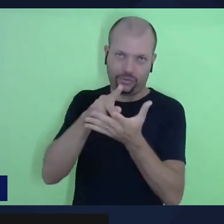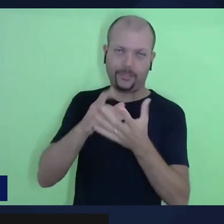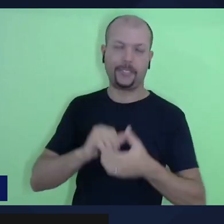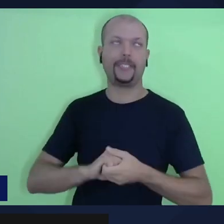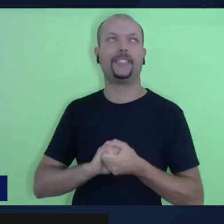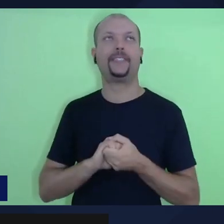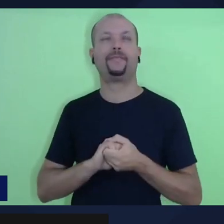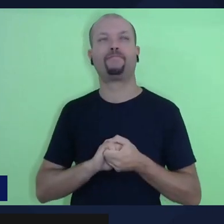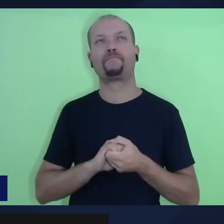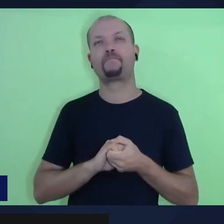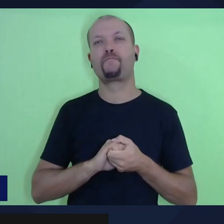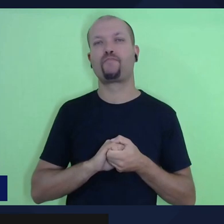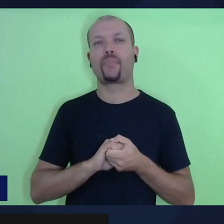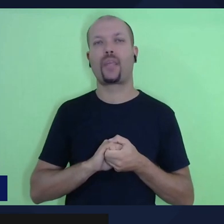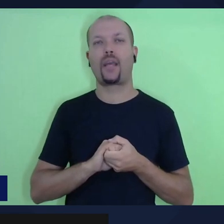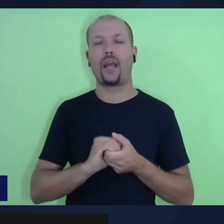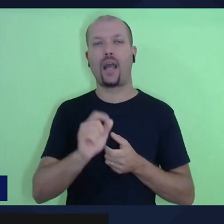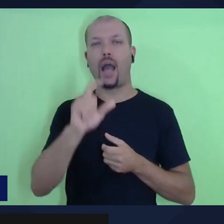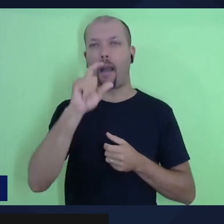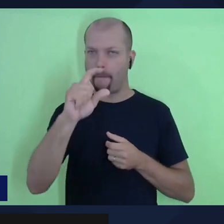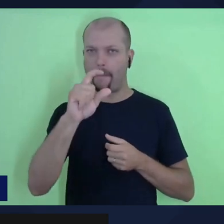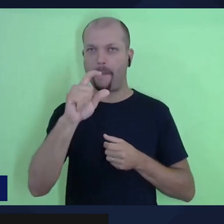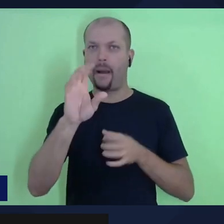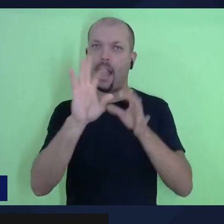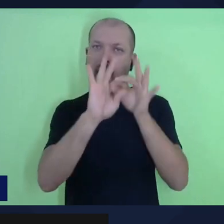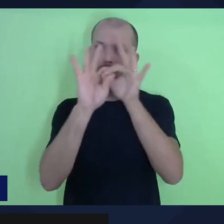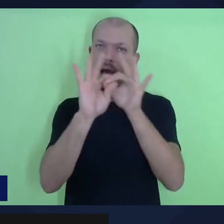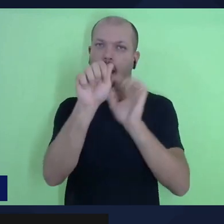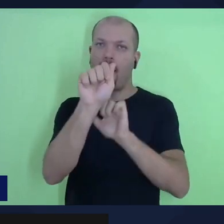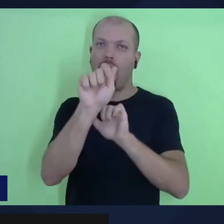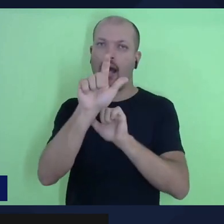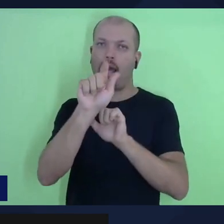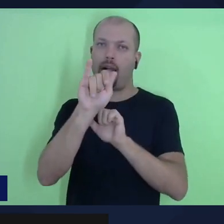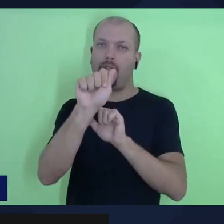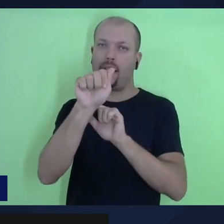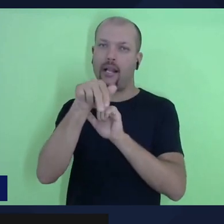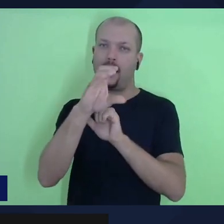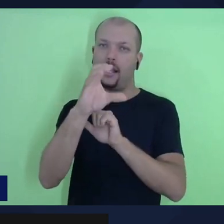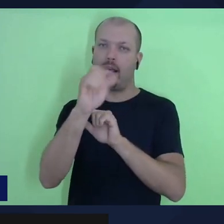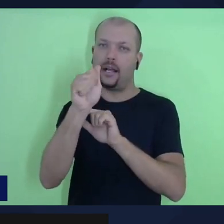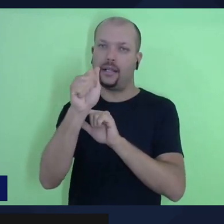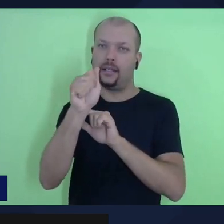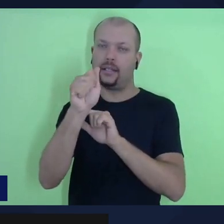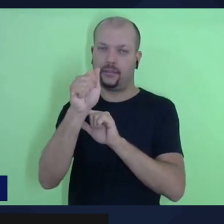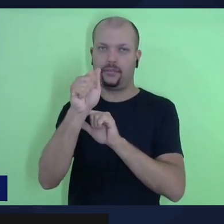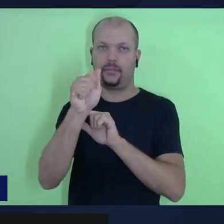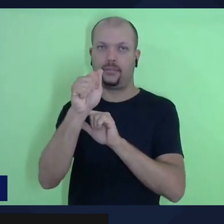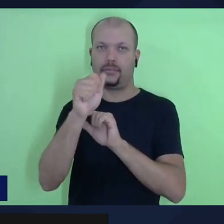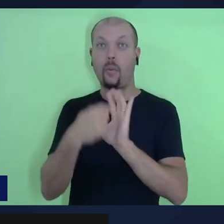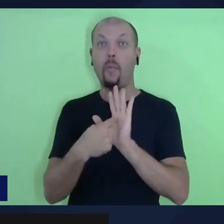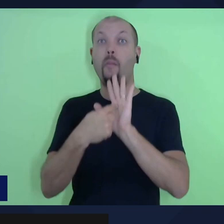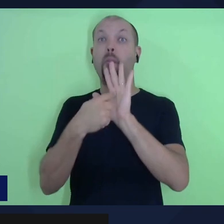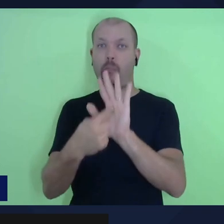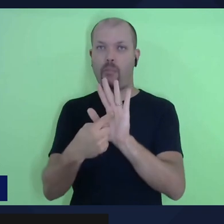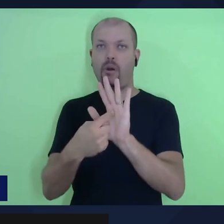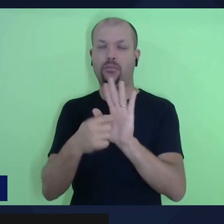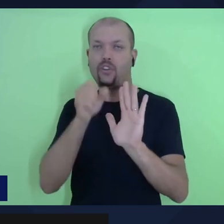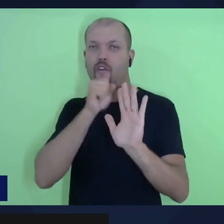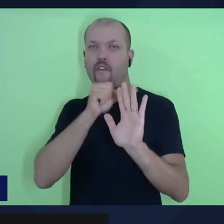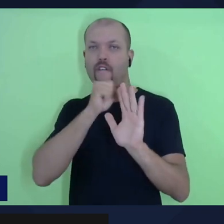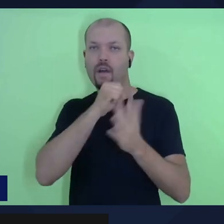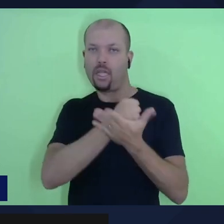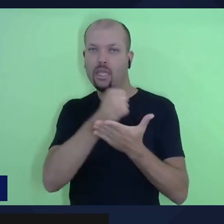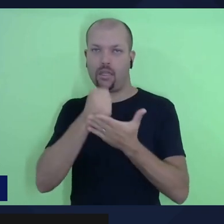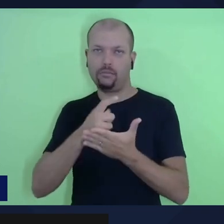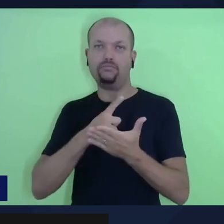A palavra aliança, ela acontece de forma explícita no texto vetotestamentário, né,